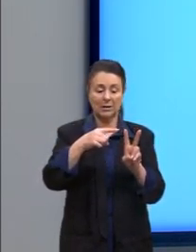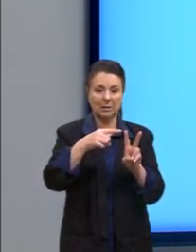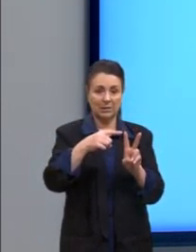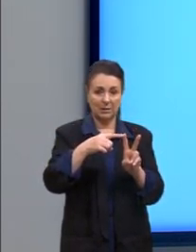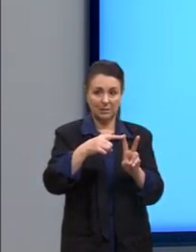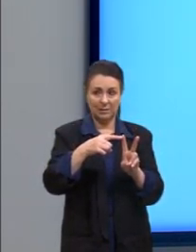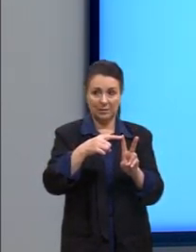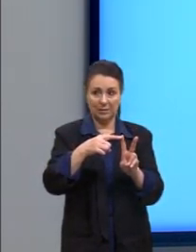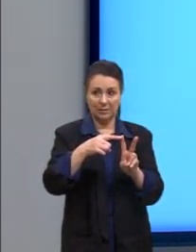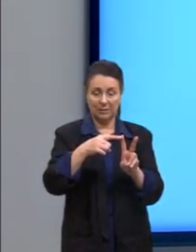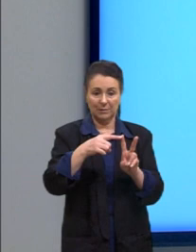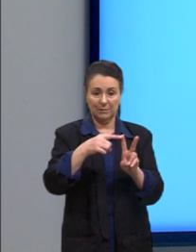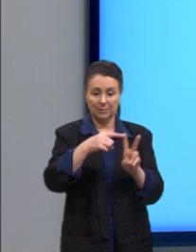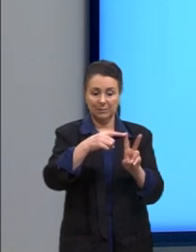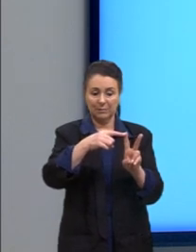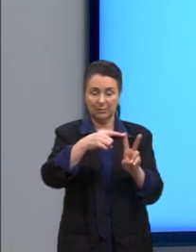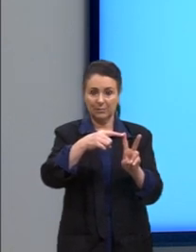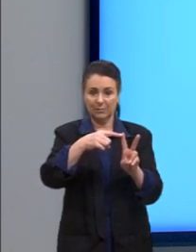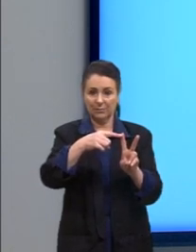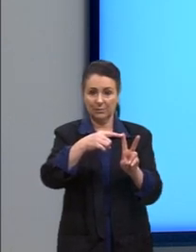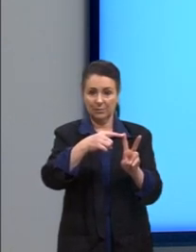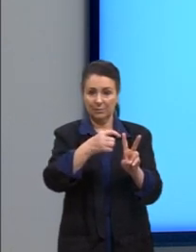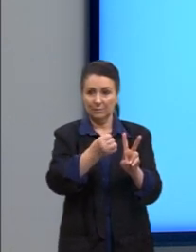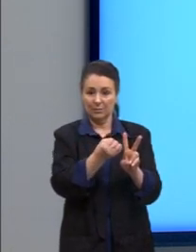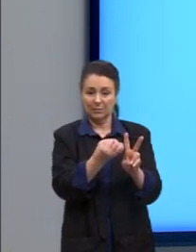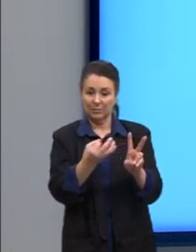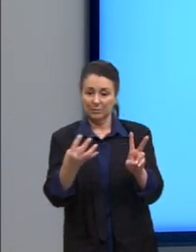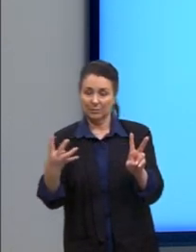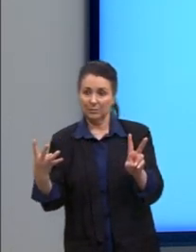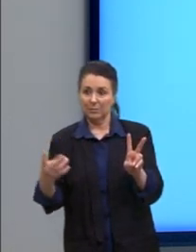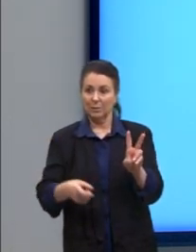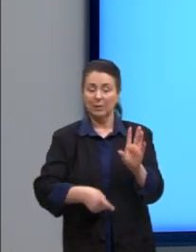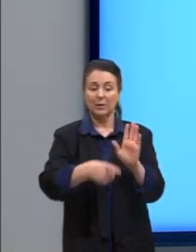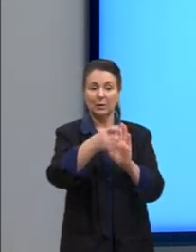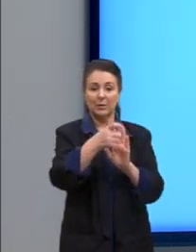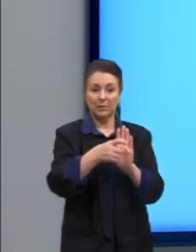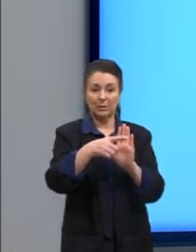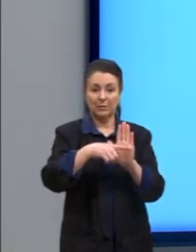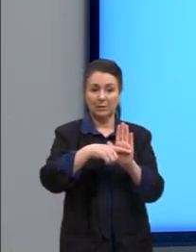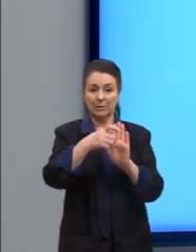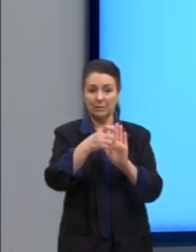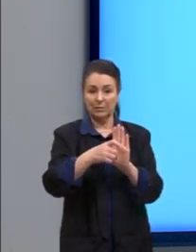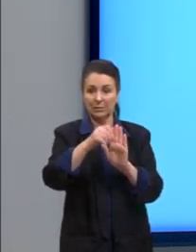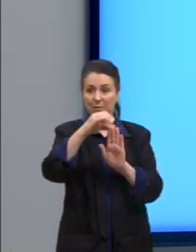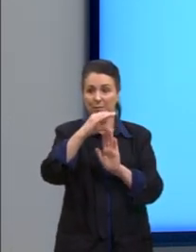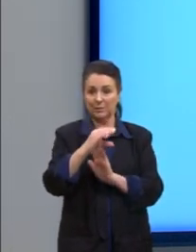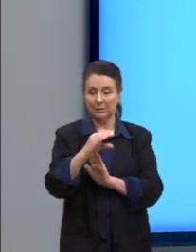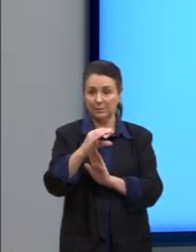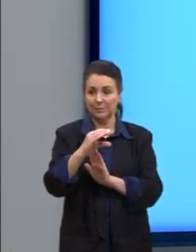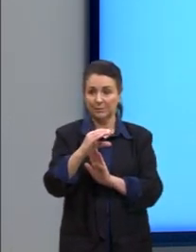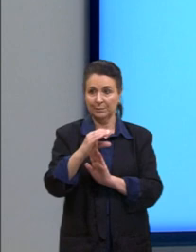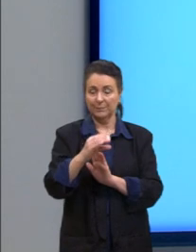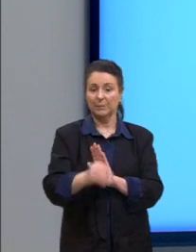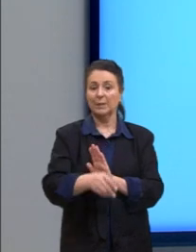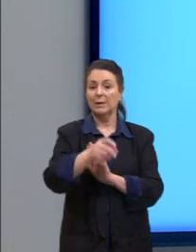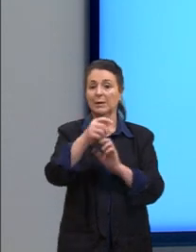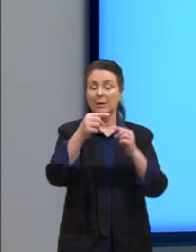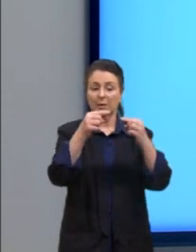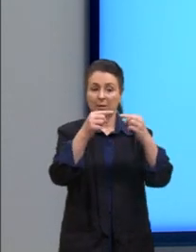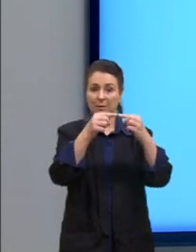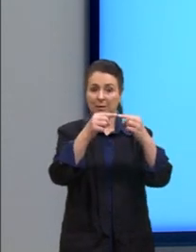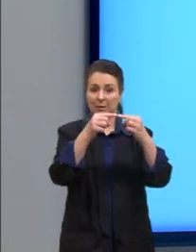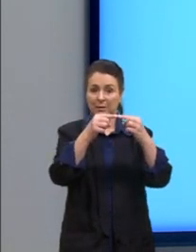O primeiro parênteses era x menos o xc. Então, nós vamos pegar coordenadas de x, né?